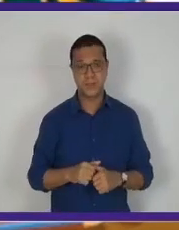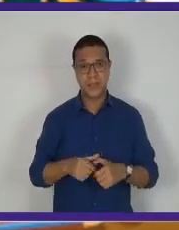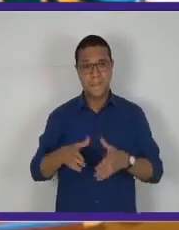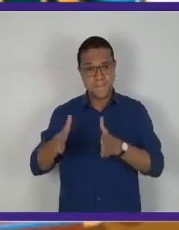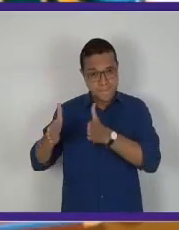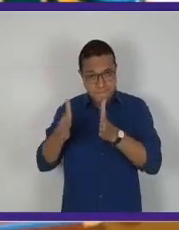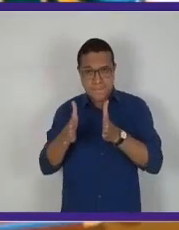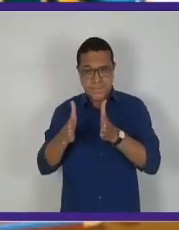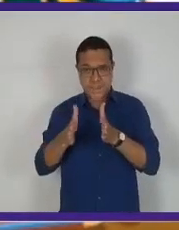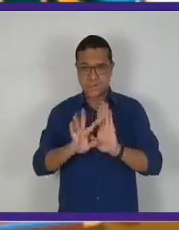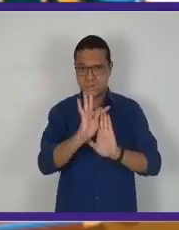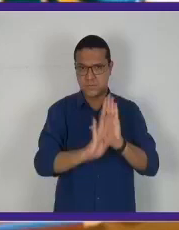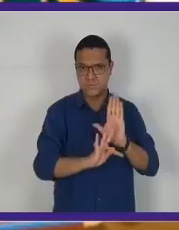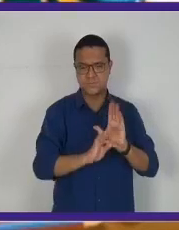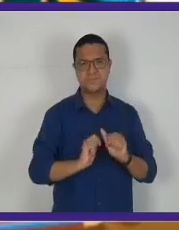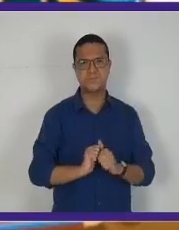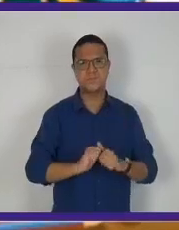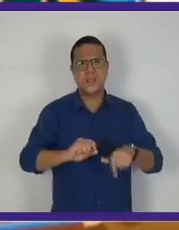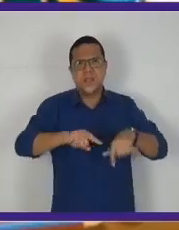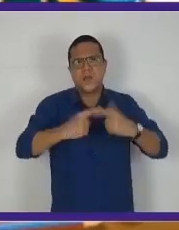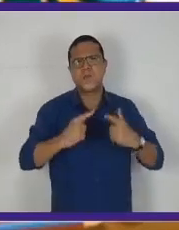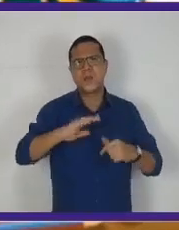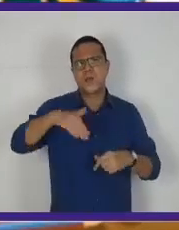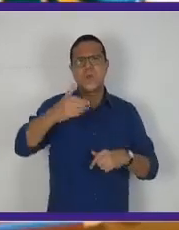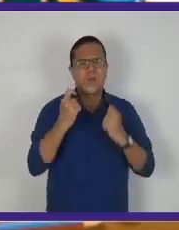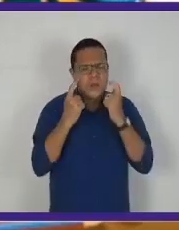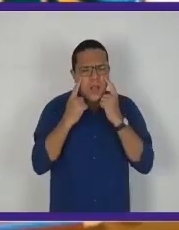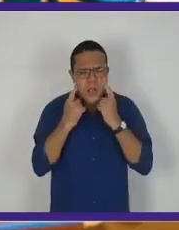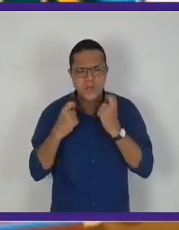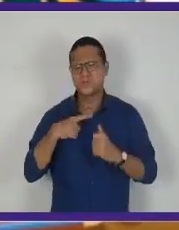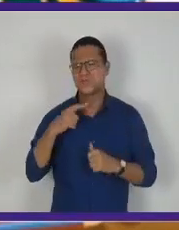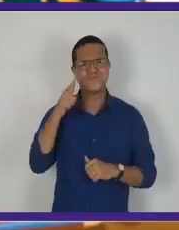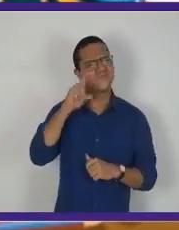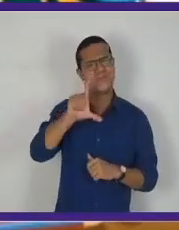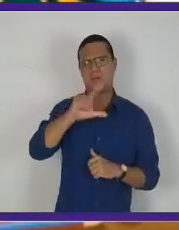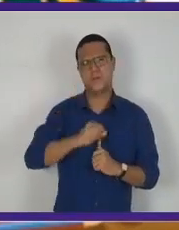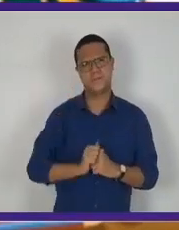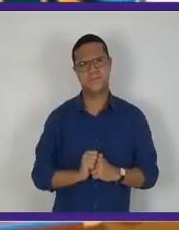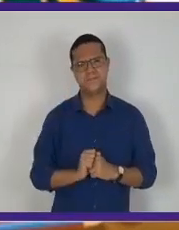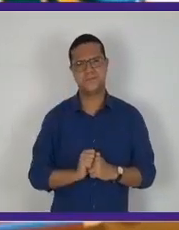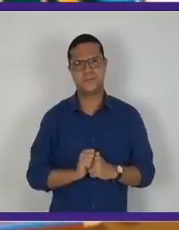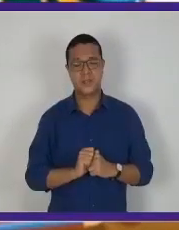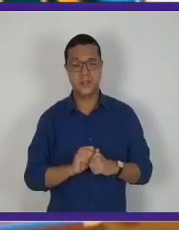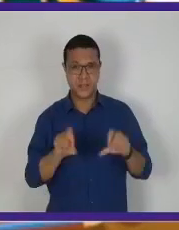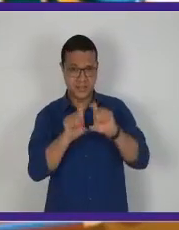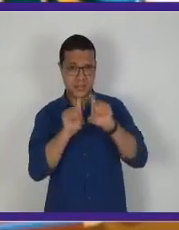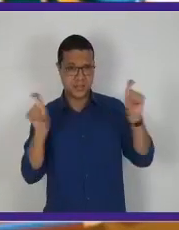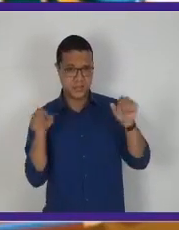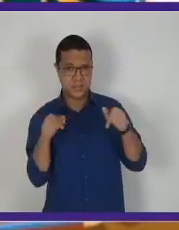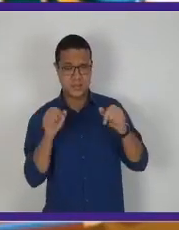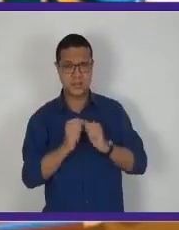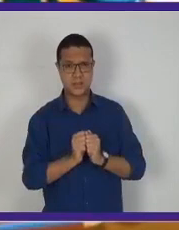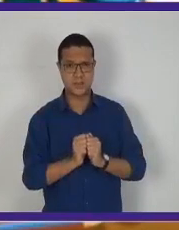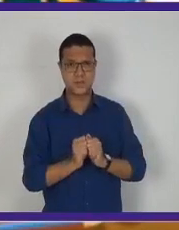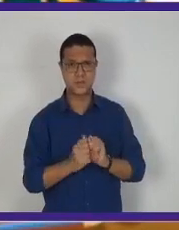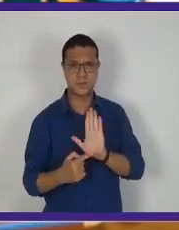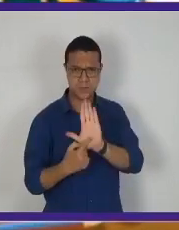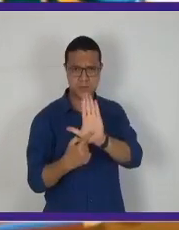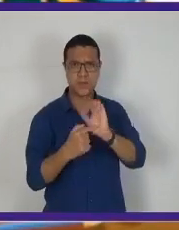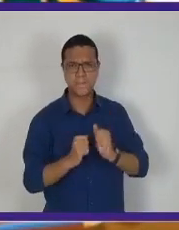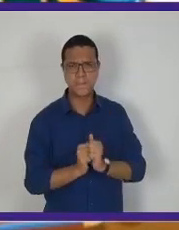No trecho. Mas quando ela chora, eu não aguento. A expressão sublinhada